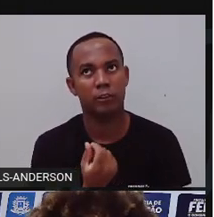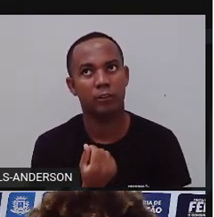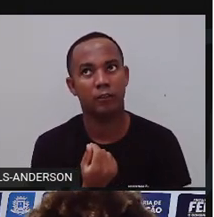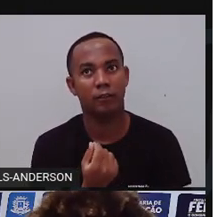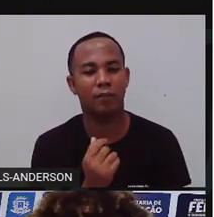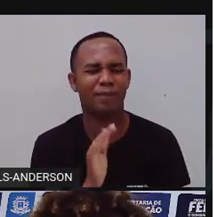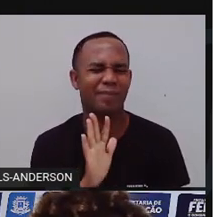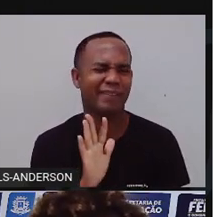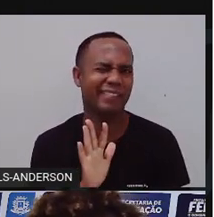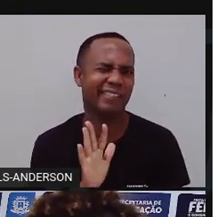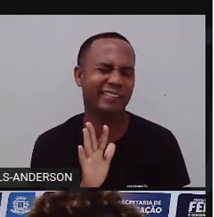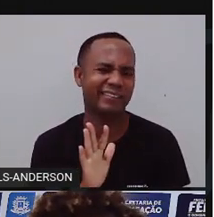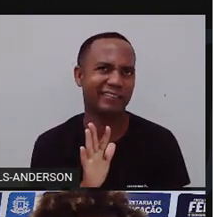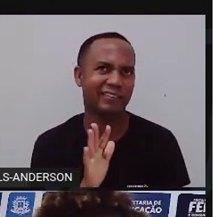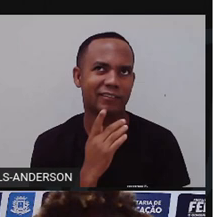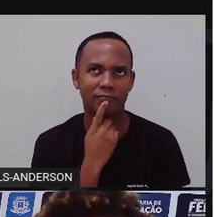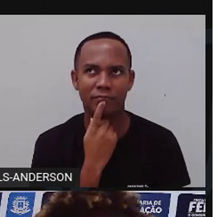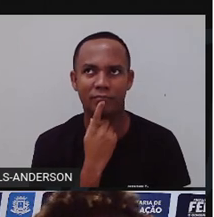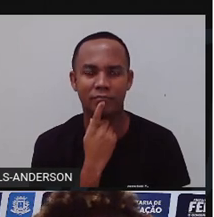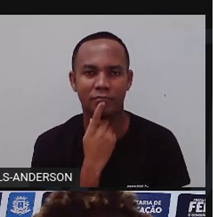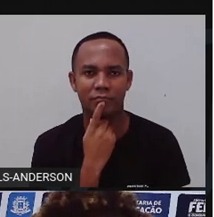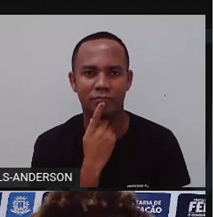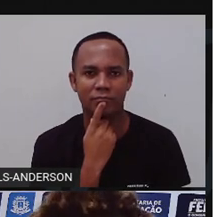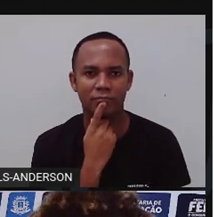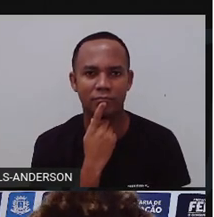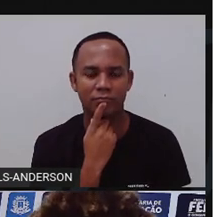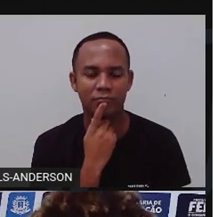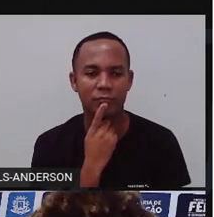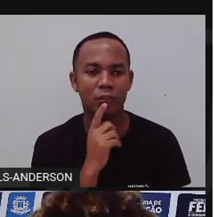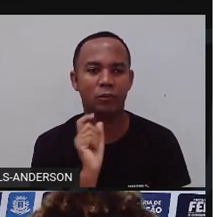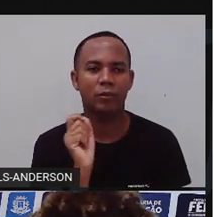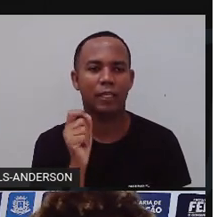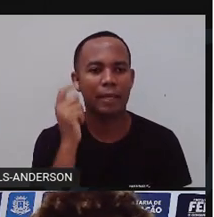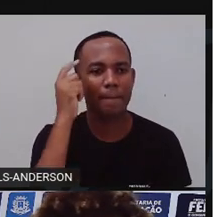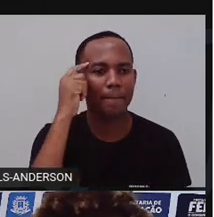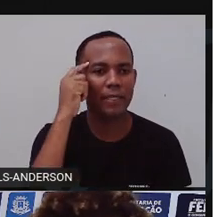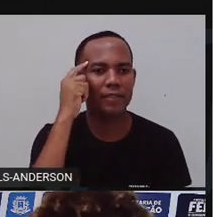Entenderam? São pensamentos que não acabaram.